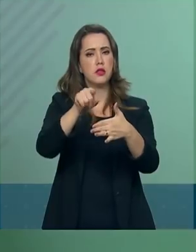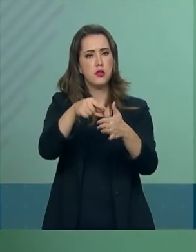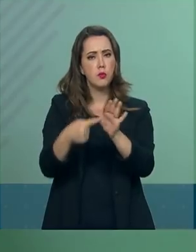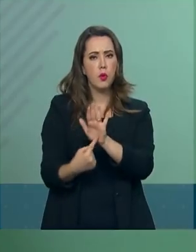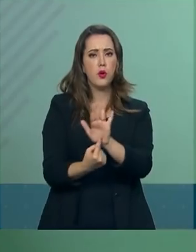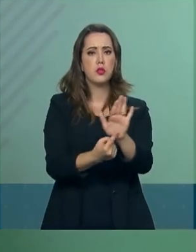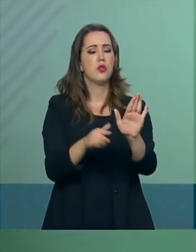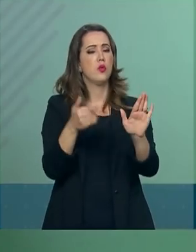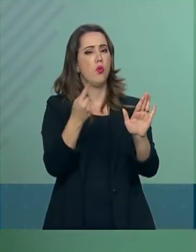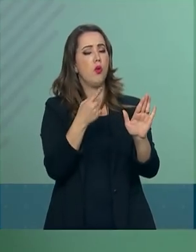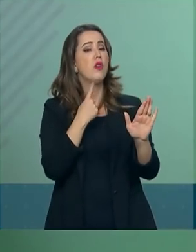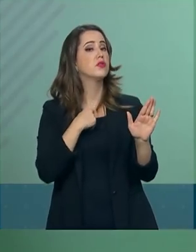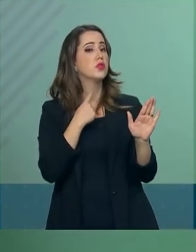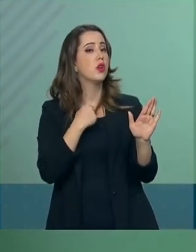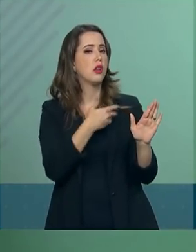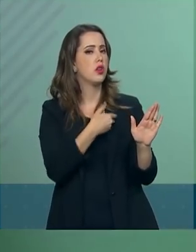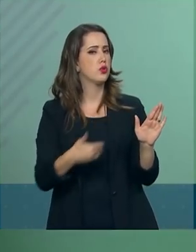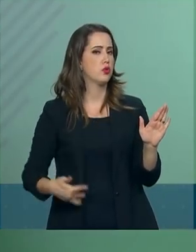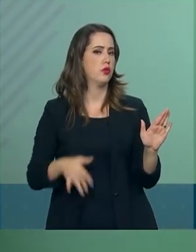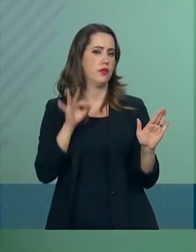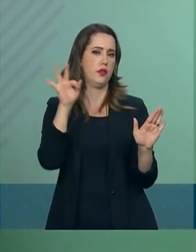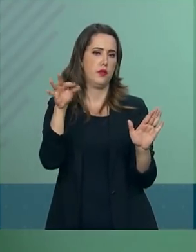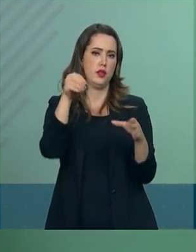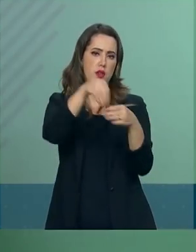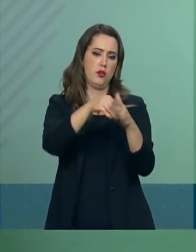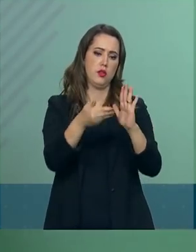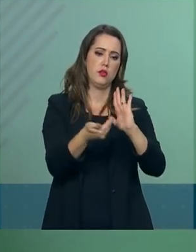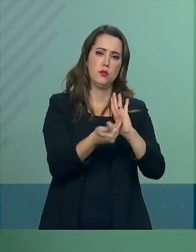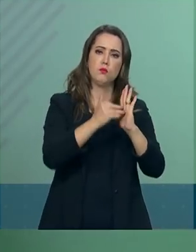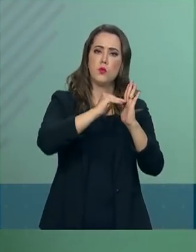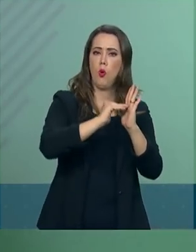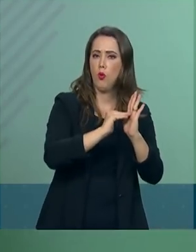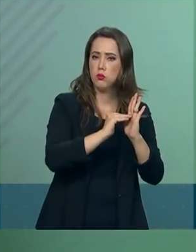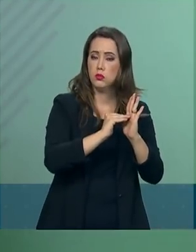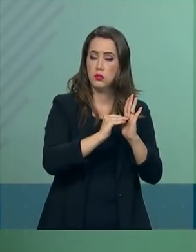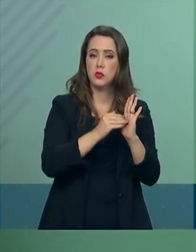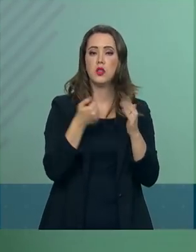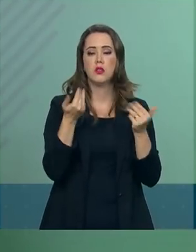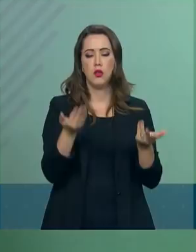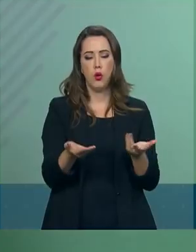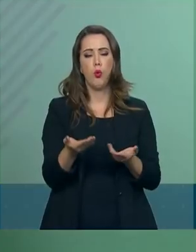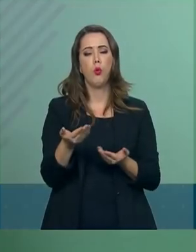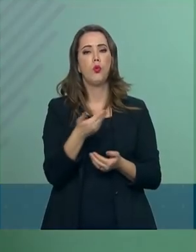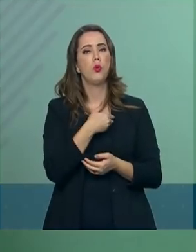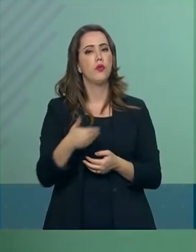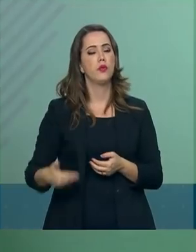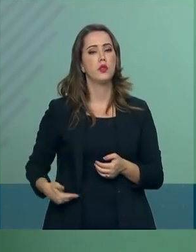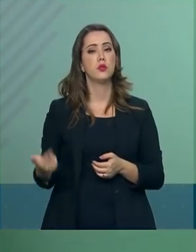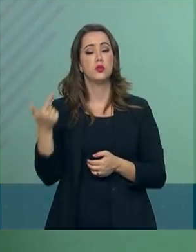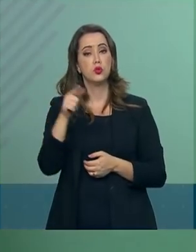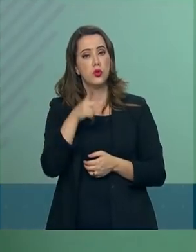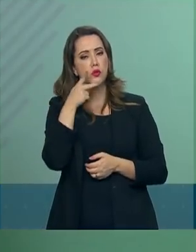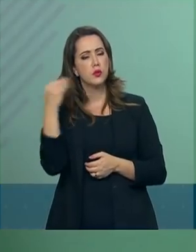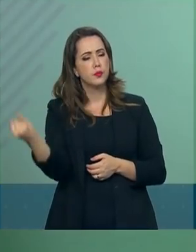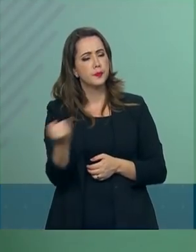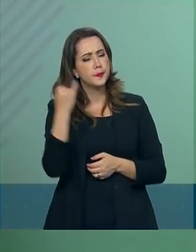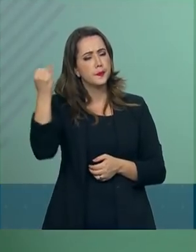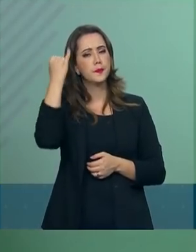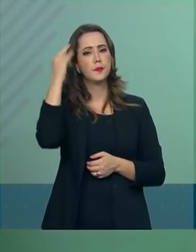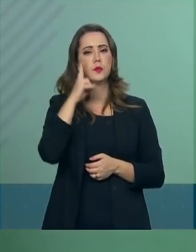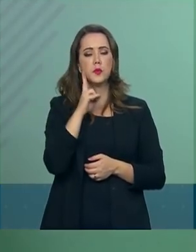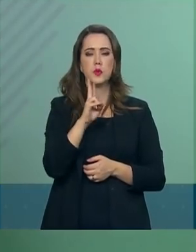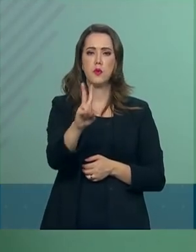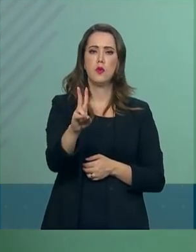e à Casa dos Estados. E, nesse contexto, o governo reforça, sim, a importância que considera